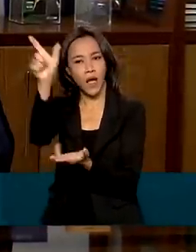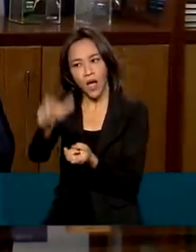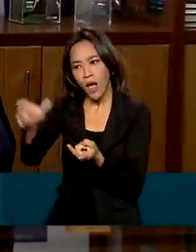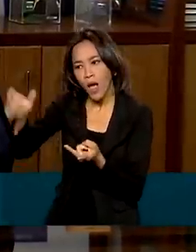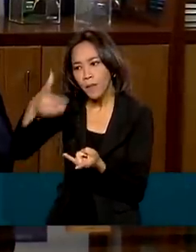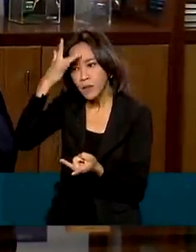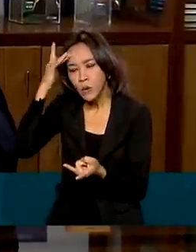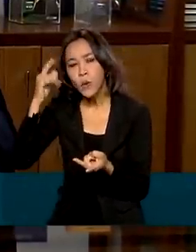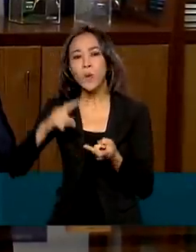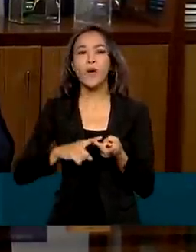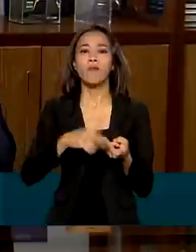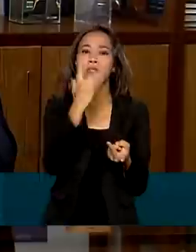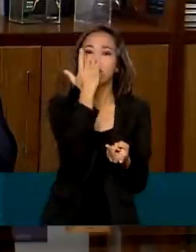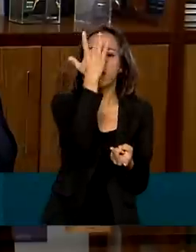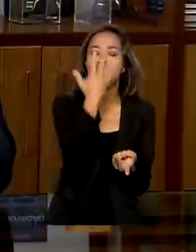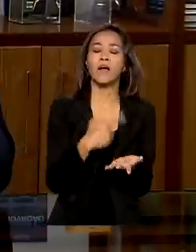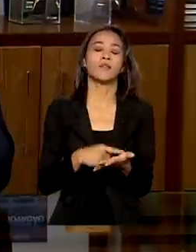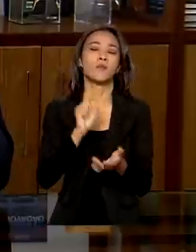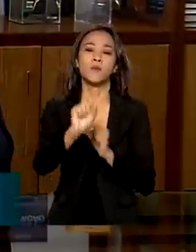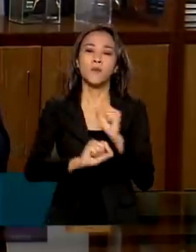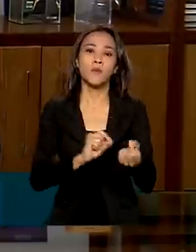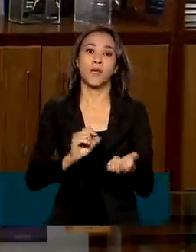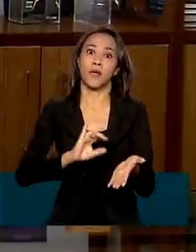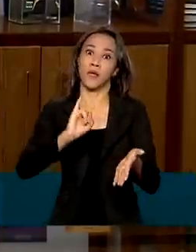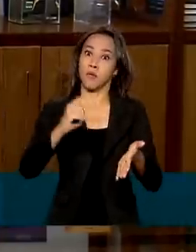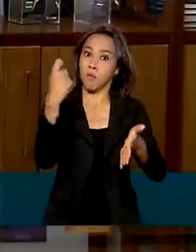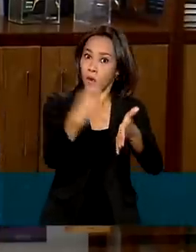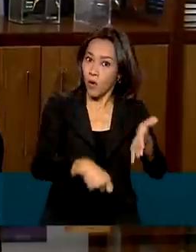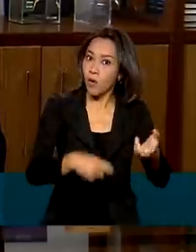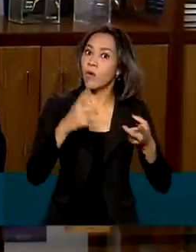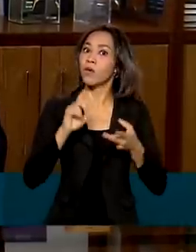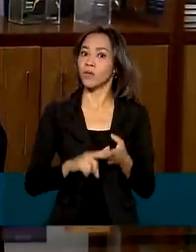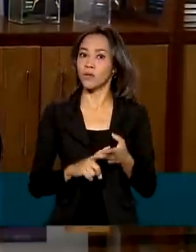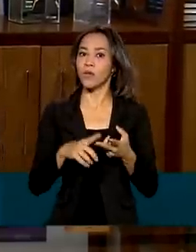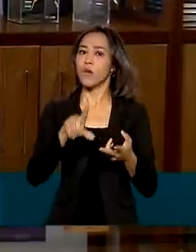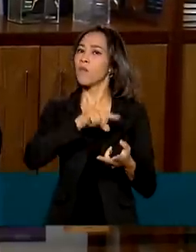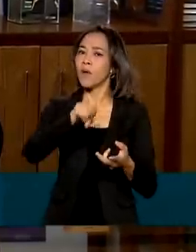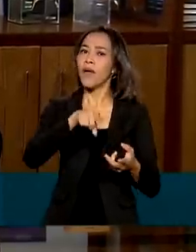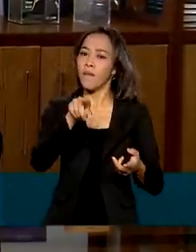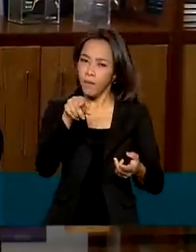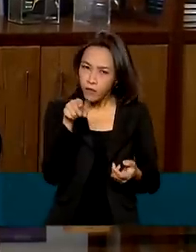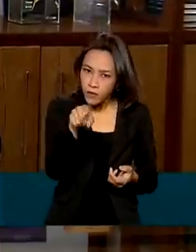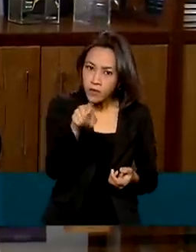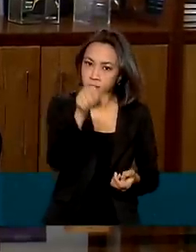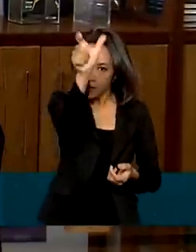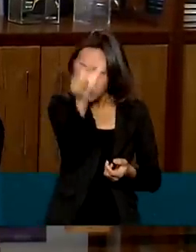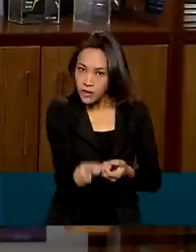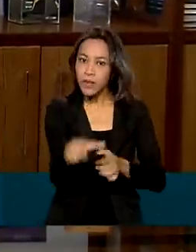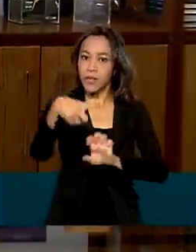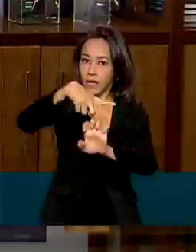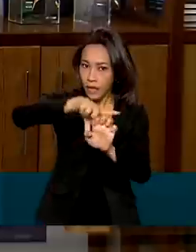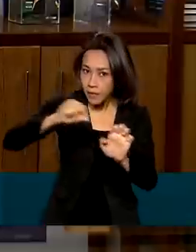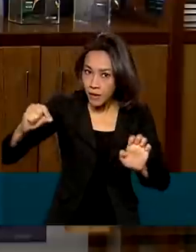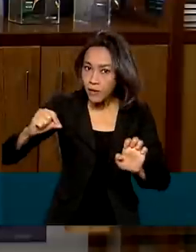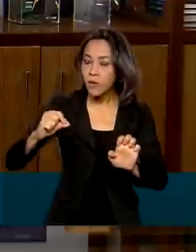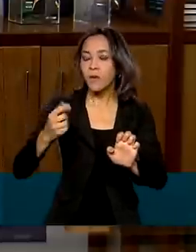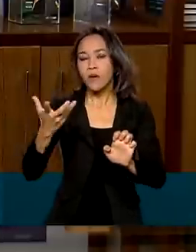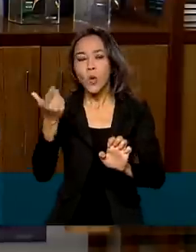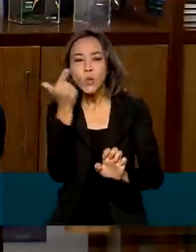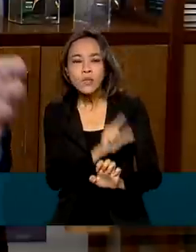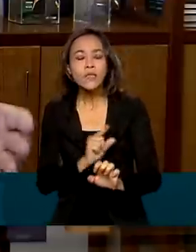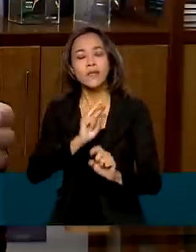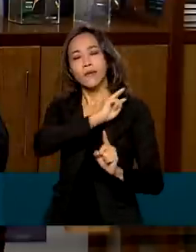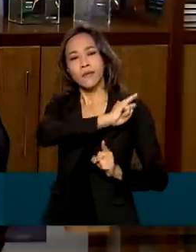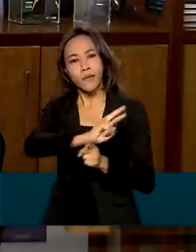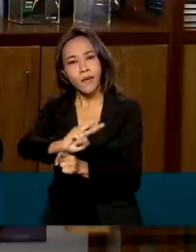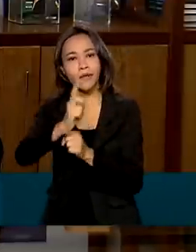É o caminho que nós trilhamos para que empreender, para que você que é um empreendedor, obtenha crédito,